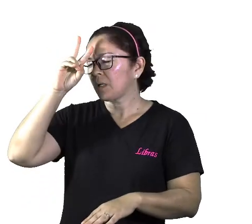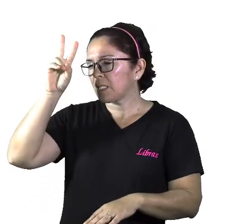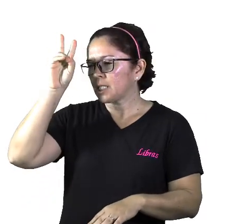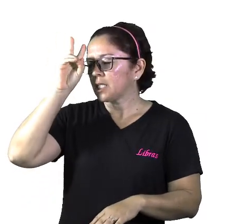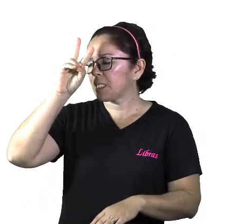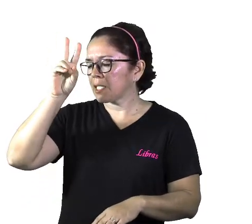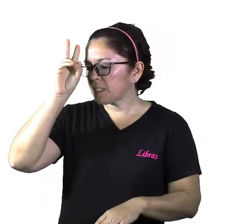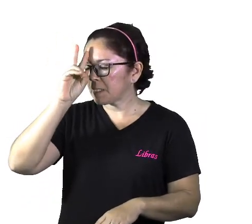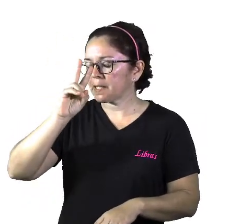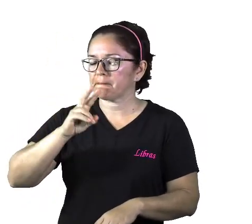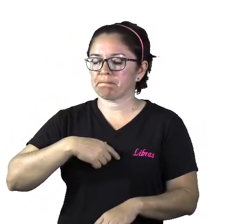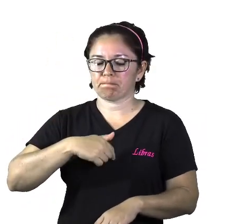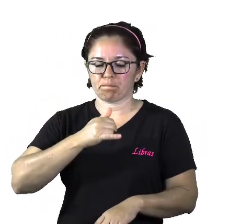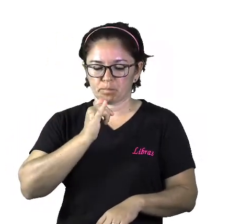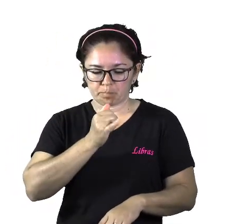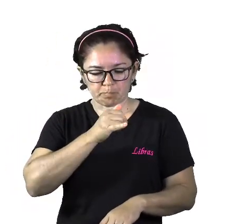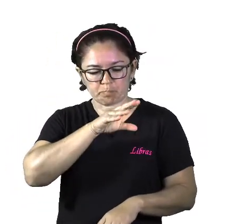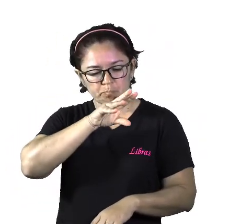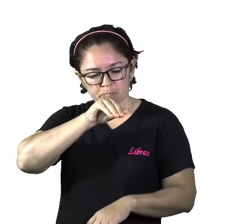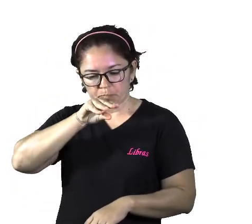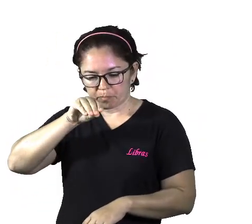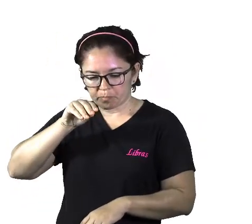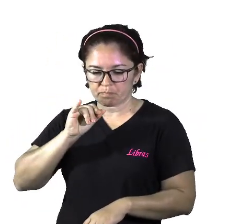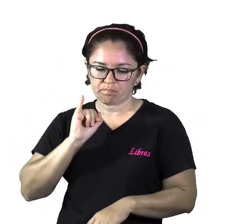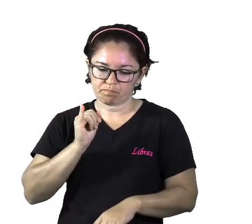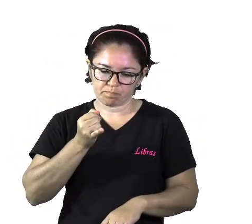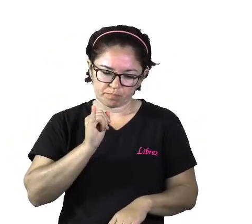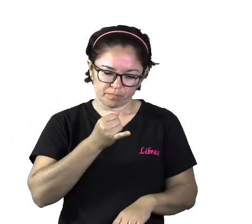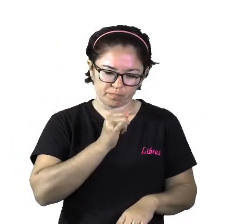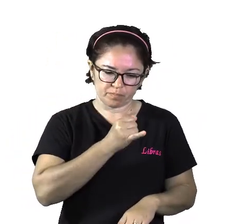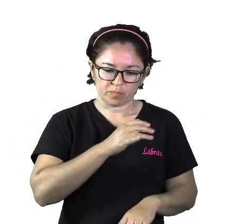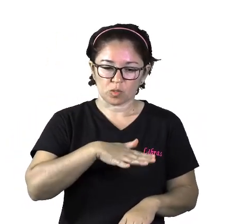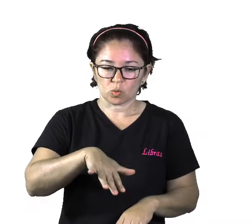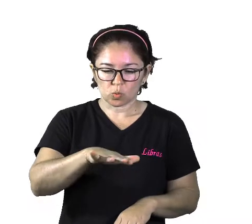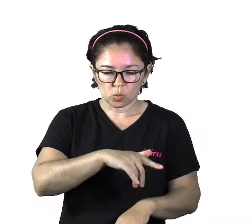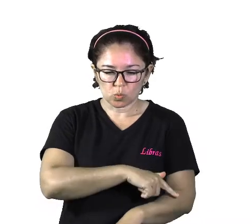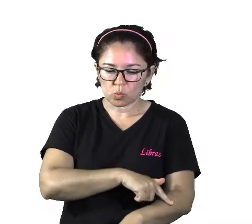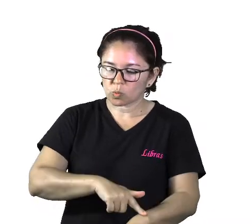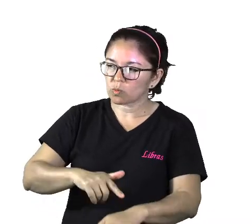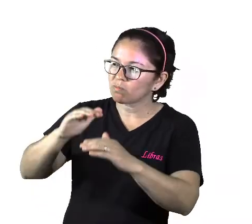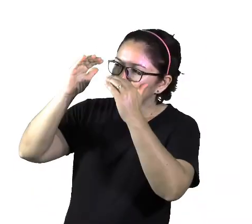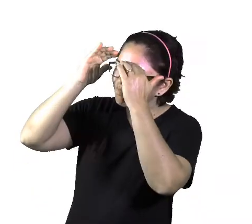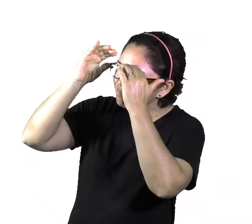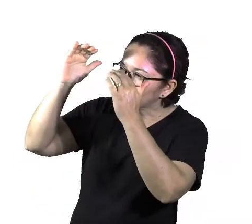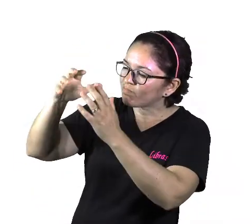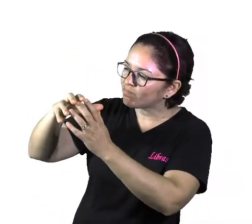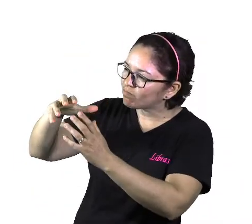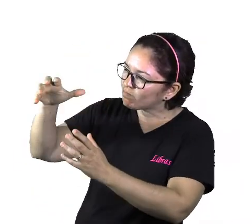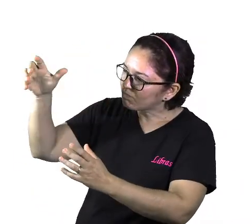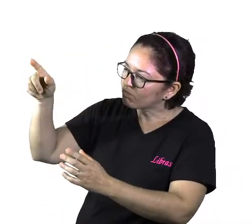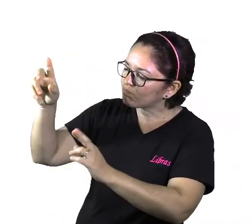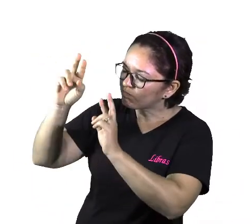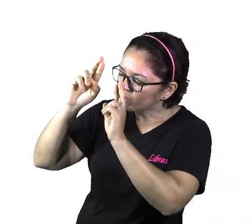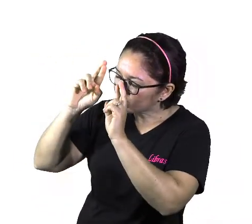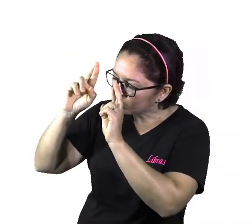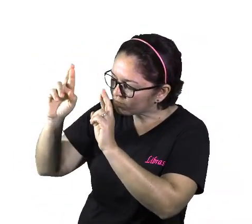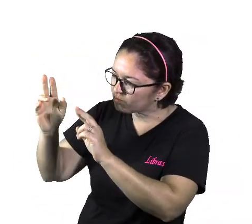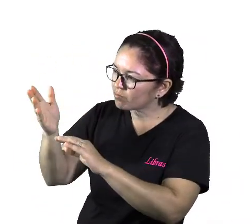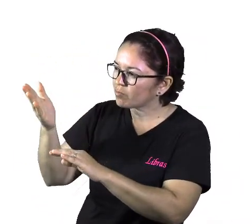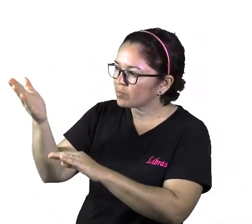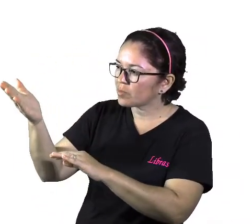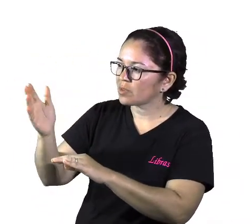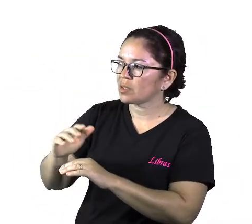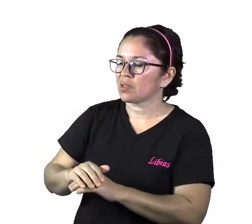membros mais velhos, que são muito respeitados e valorizados por seu papel de guardiões da